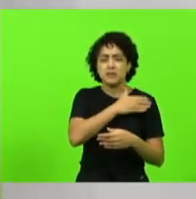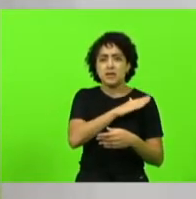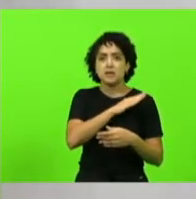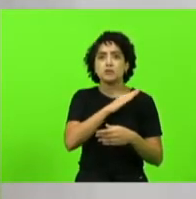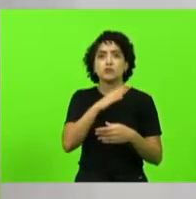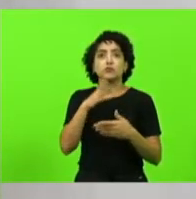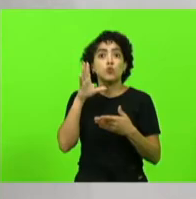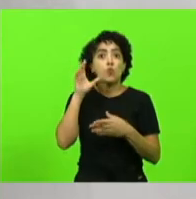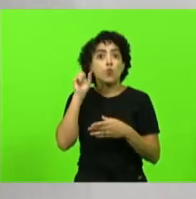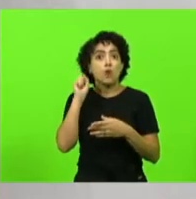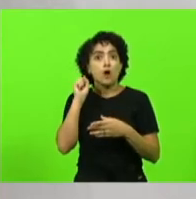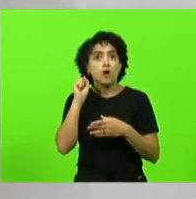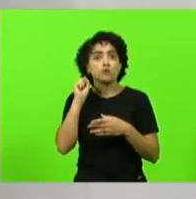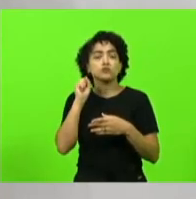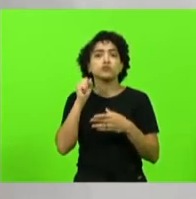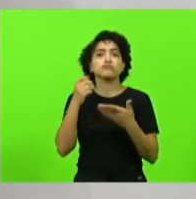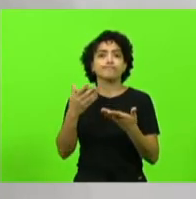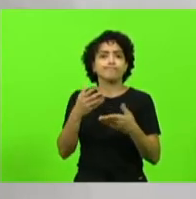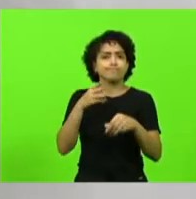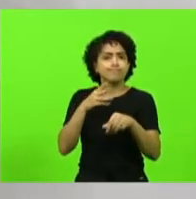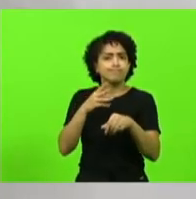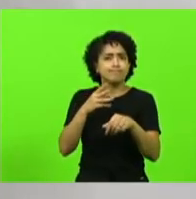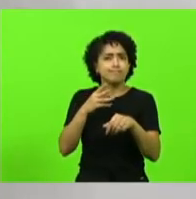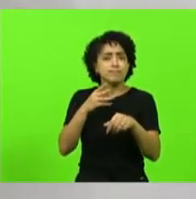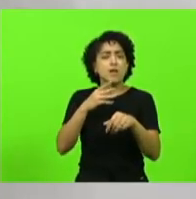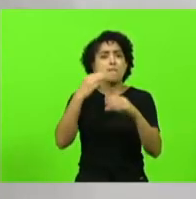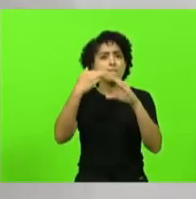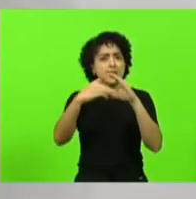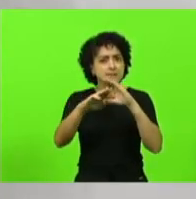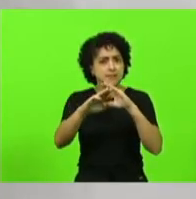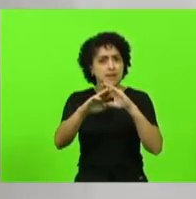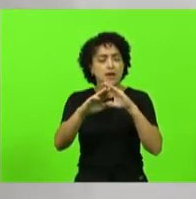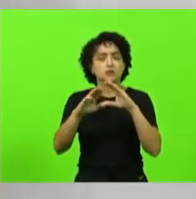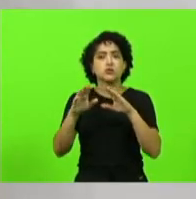e atribuído a um jovem deputado brasileiro